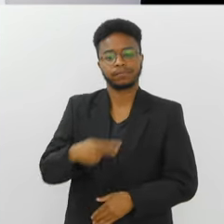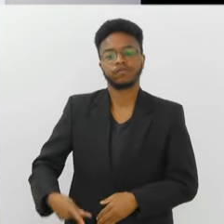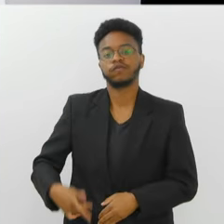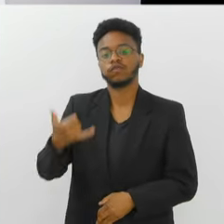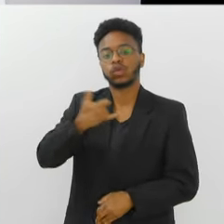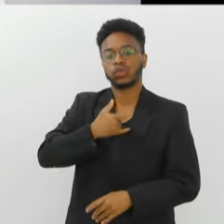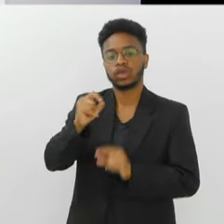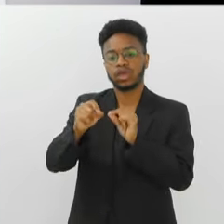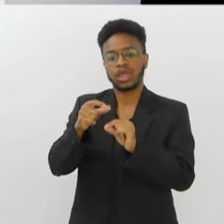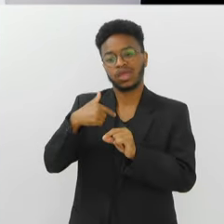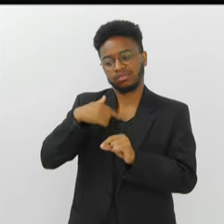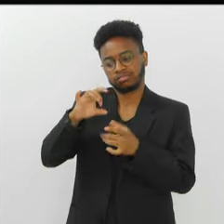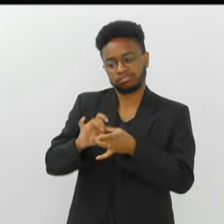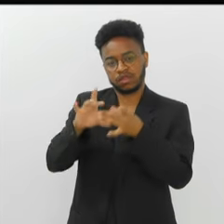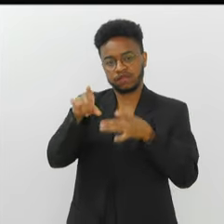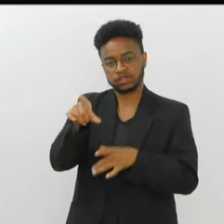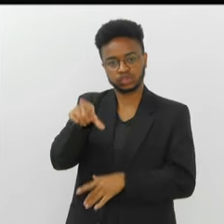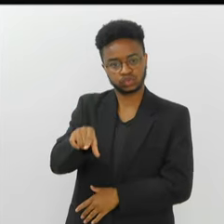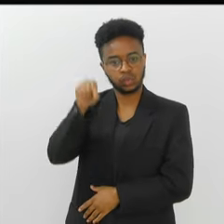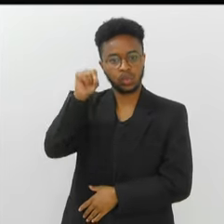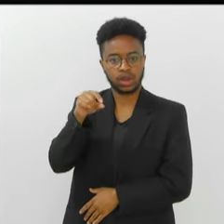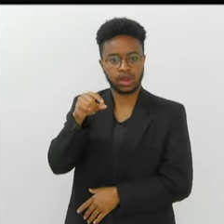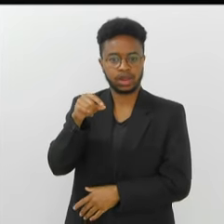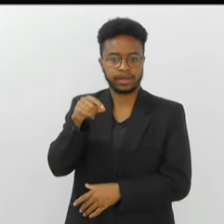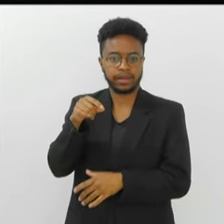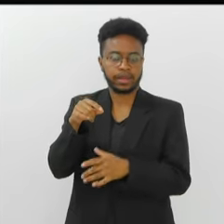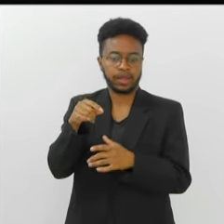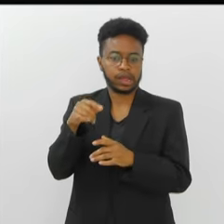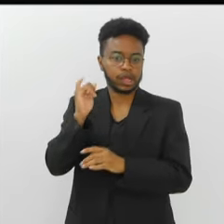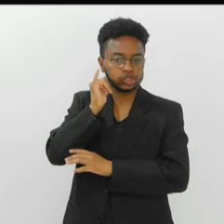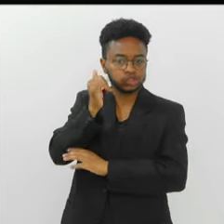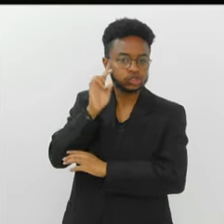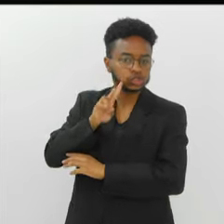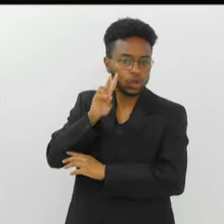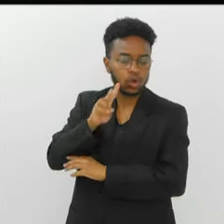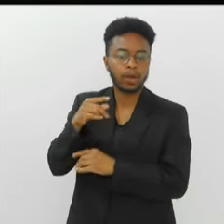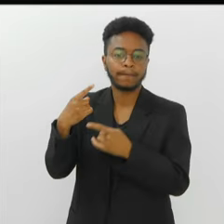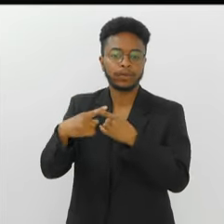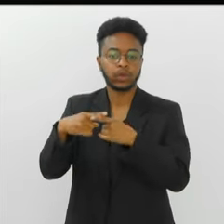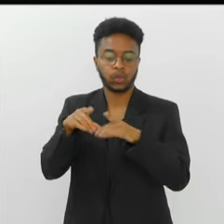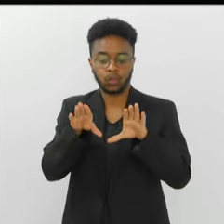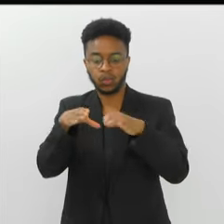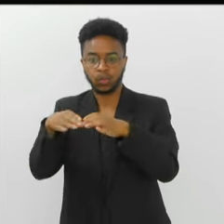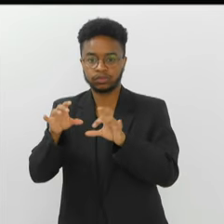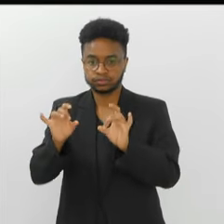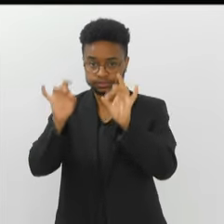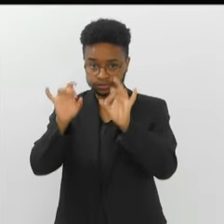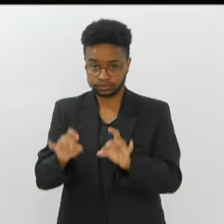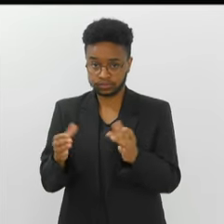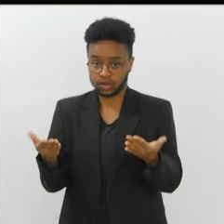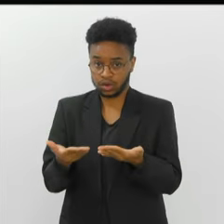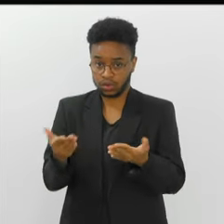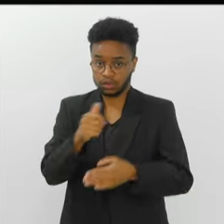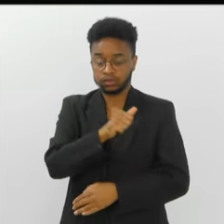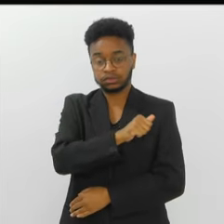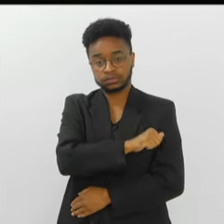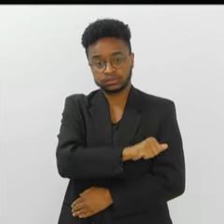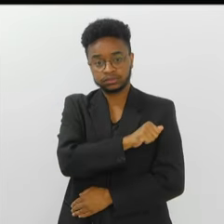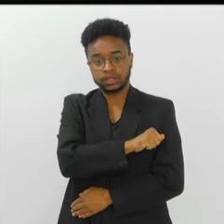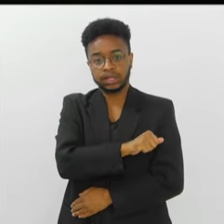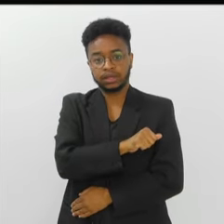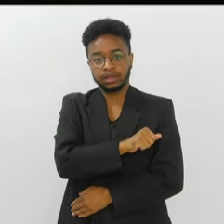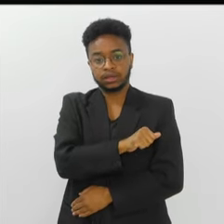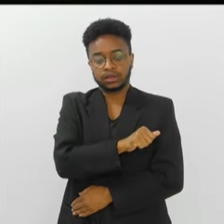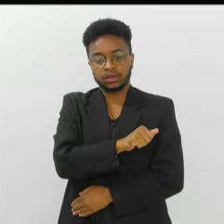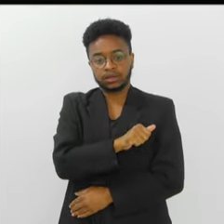Guanaira me falou, olha, eu deixo a seu critério a escolha do enredo, até porque hoje a estrutura do Grupo Especial do Rio, ela